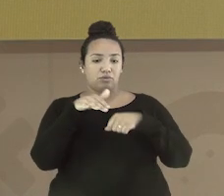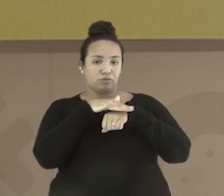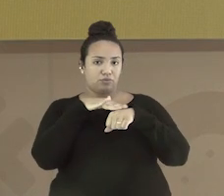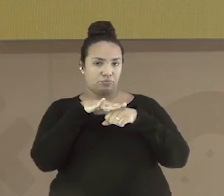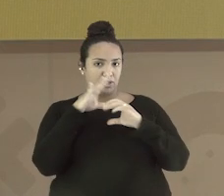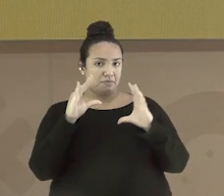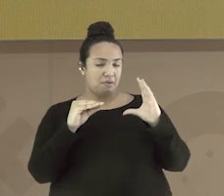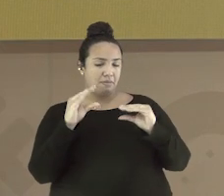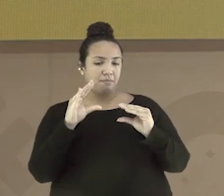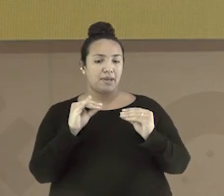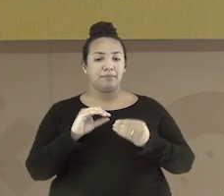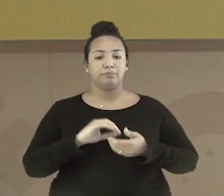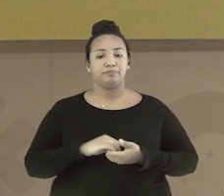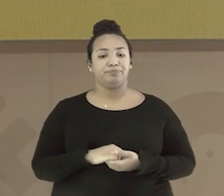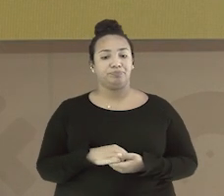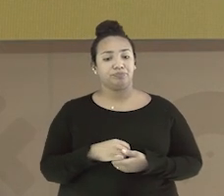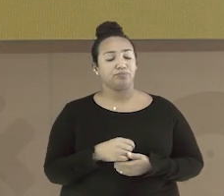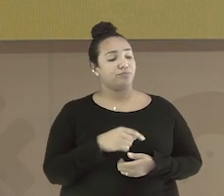Marta e Joaquim.